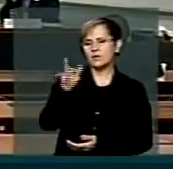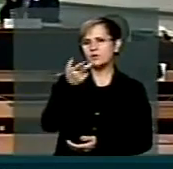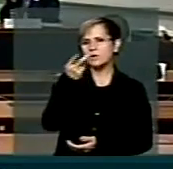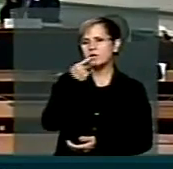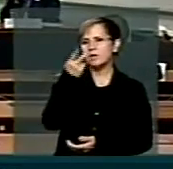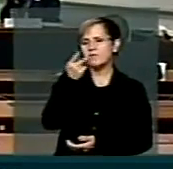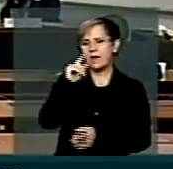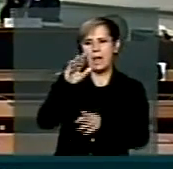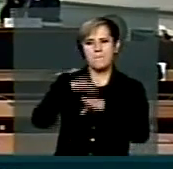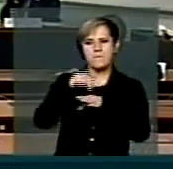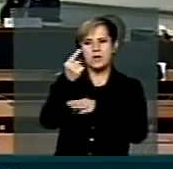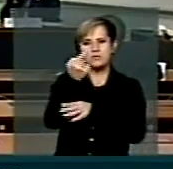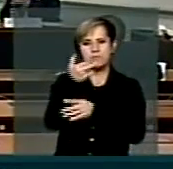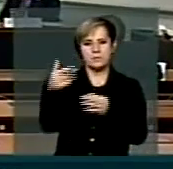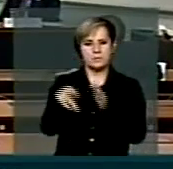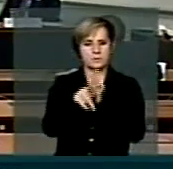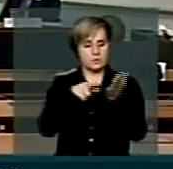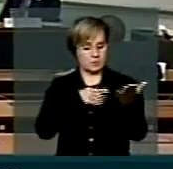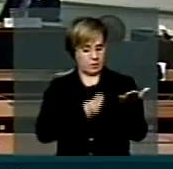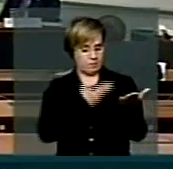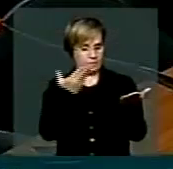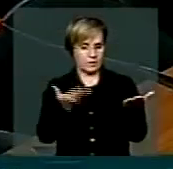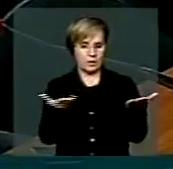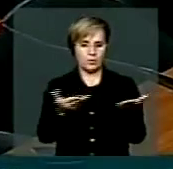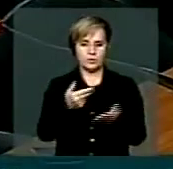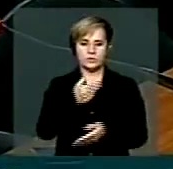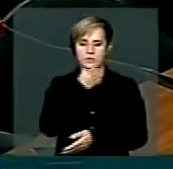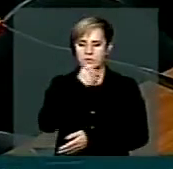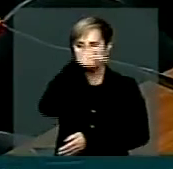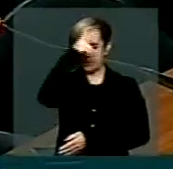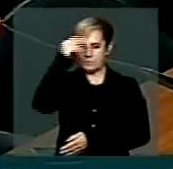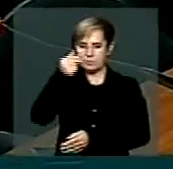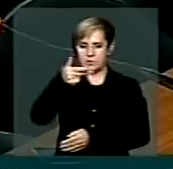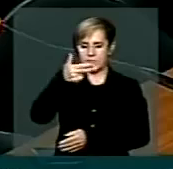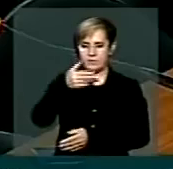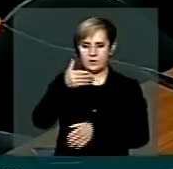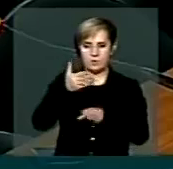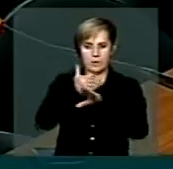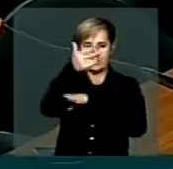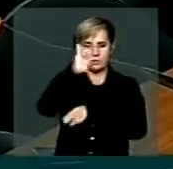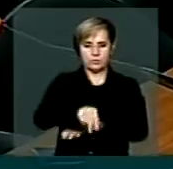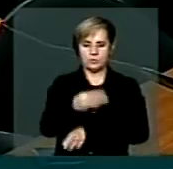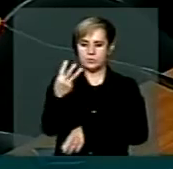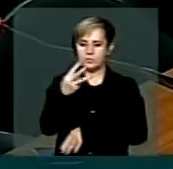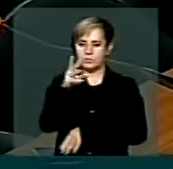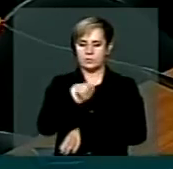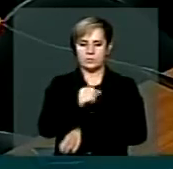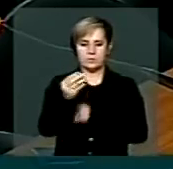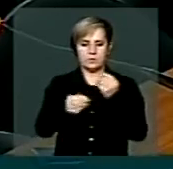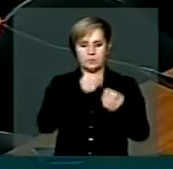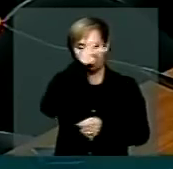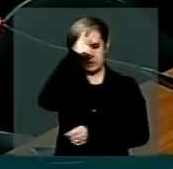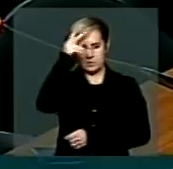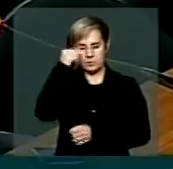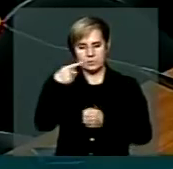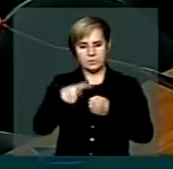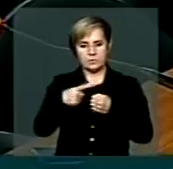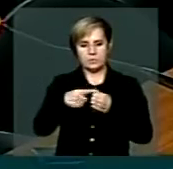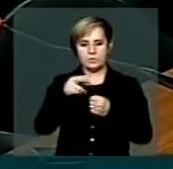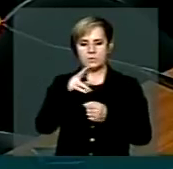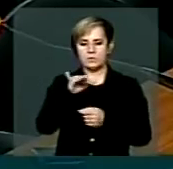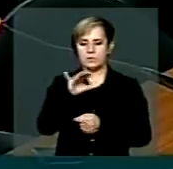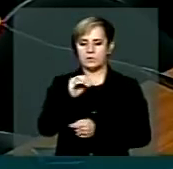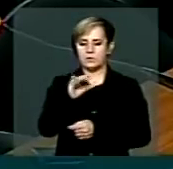um registro aqui, se encontra aqui o prefeito reeleito, terceiro mandato dele, do município de Rio Fortuna